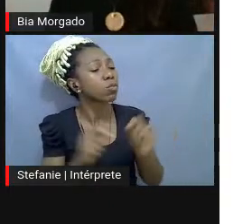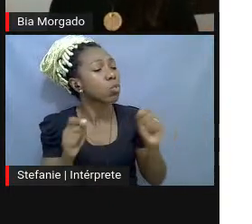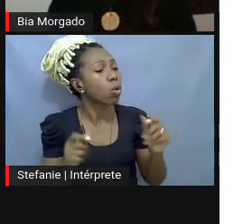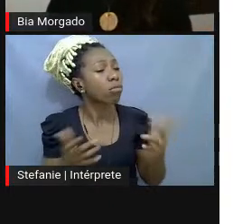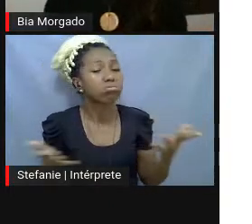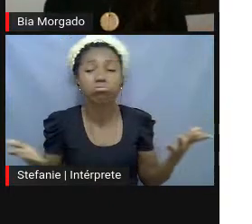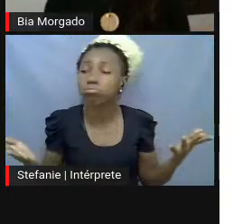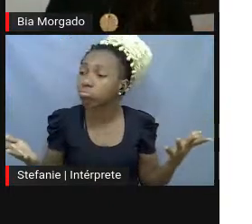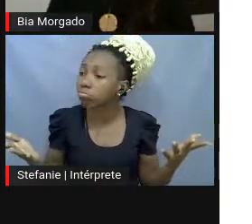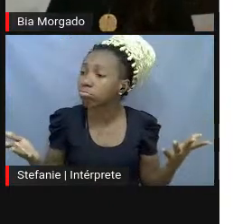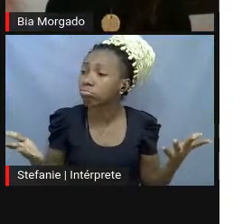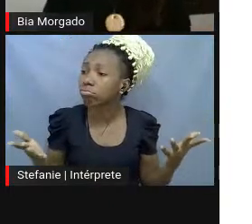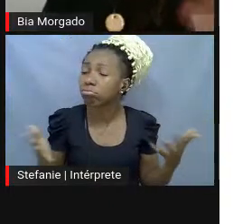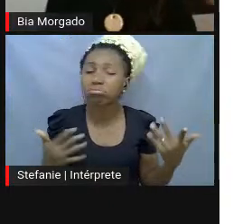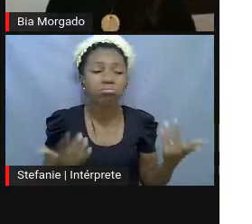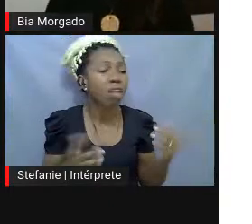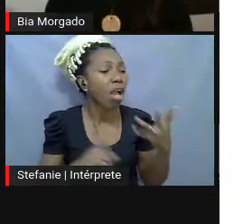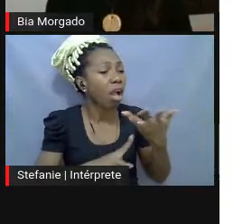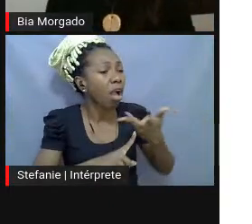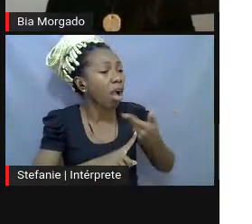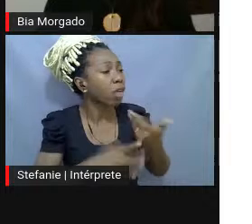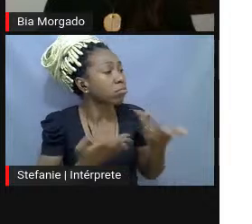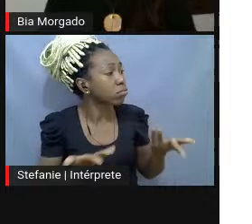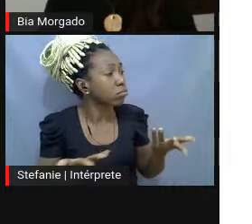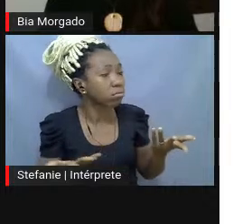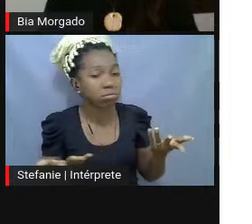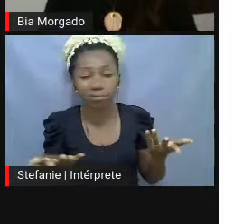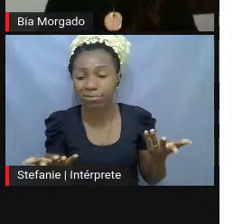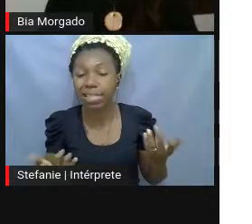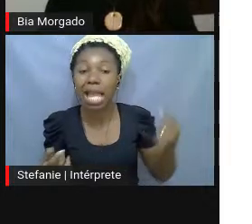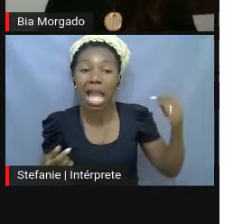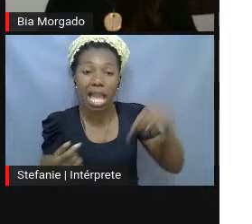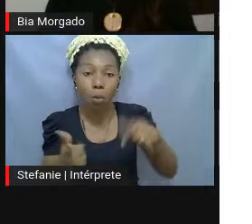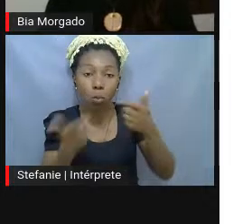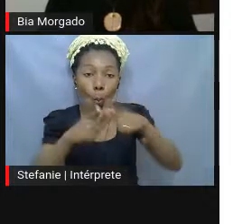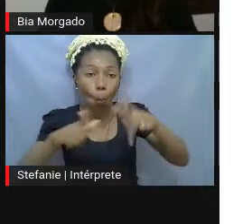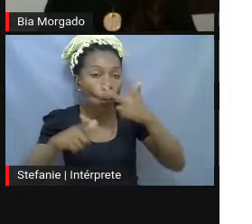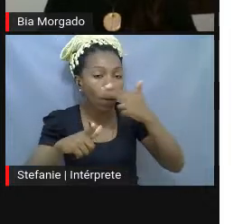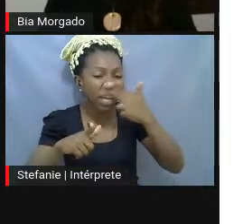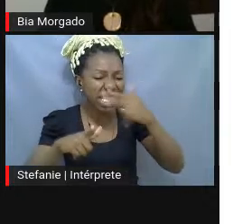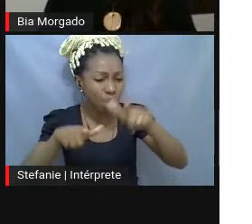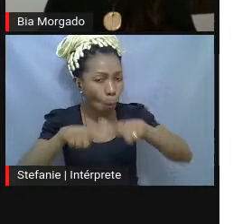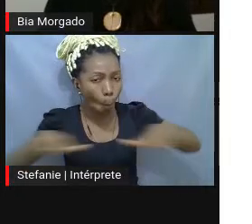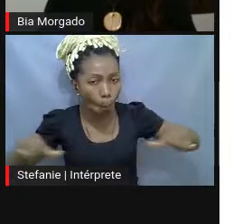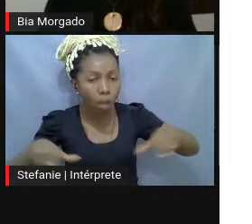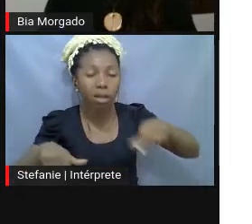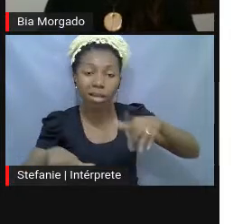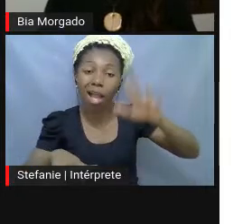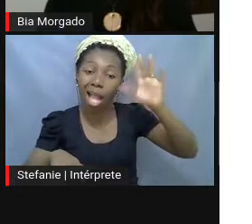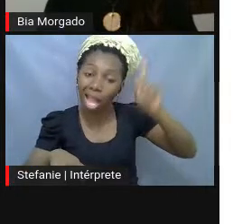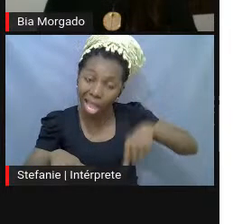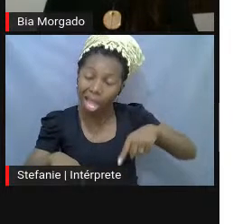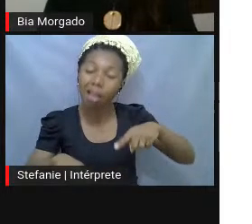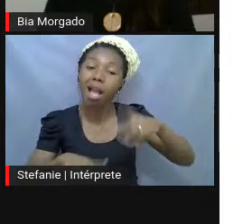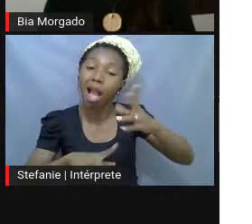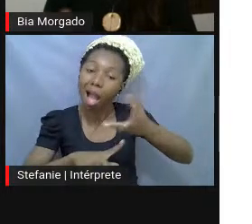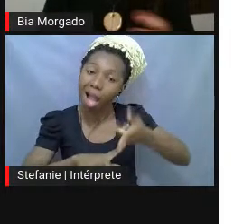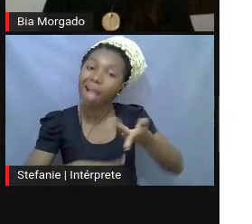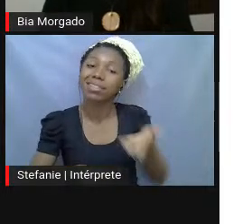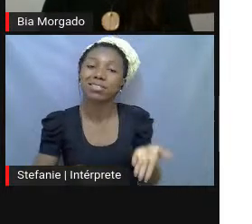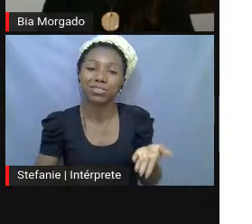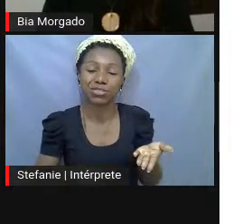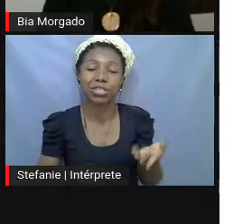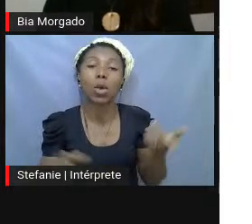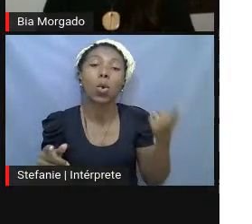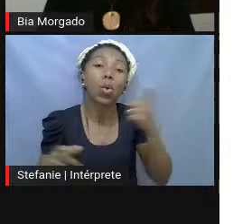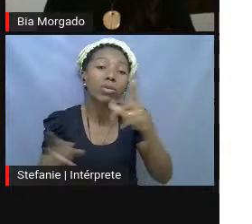cadê a obra, o está acontecendo, e isso tudo já era obra, né, esse se relacionar com o espaço, aí eu comecei a